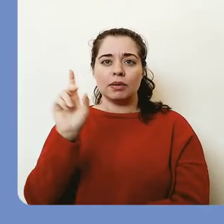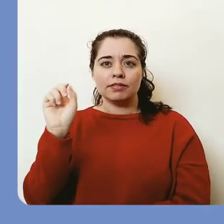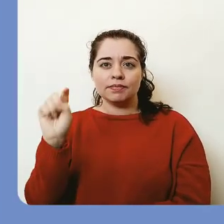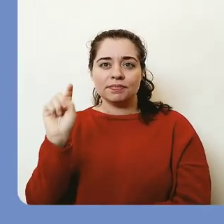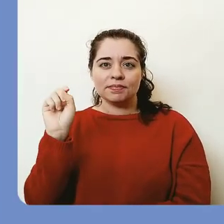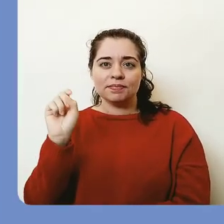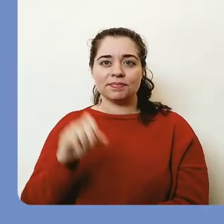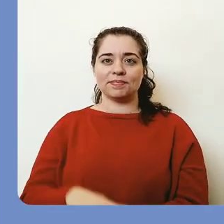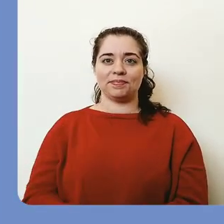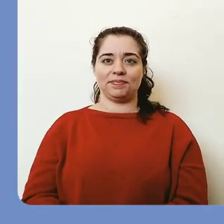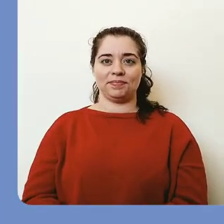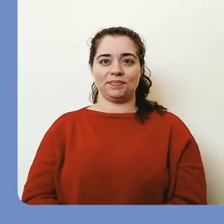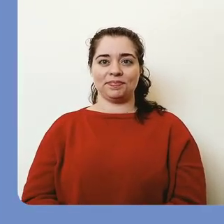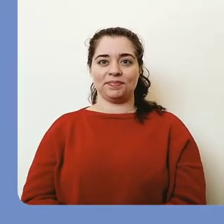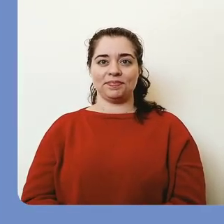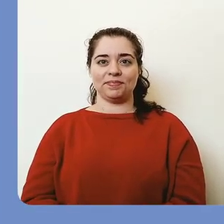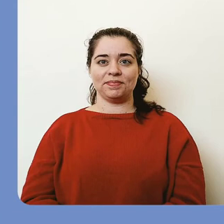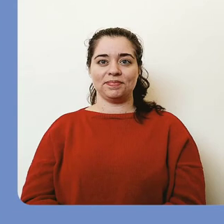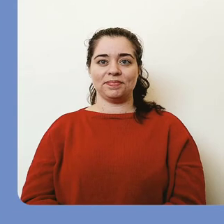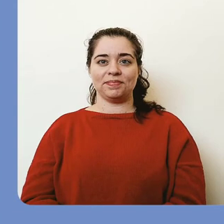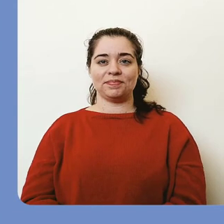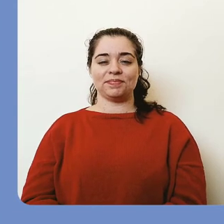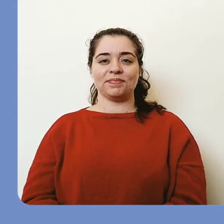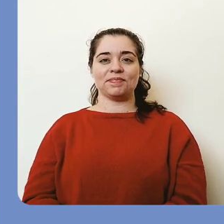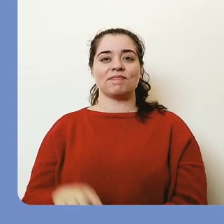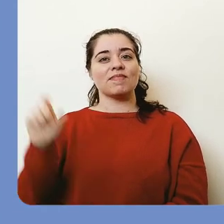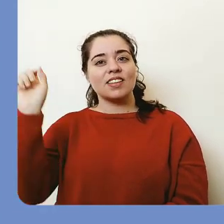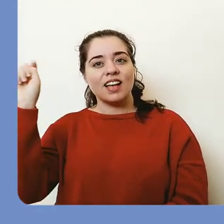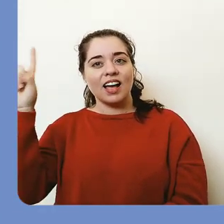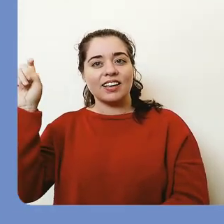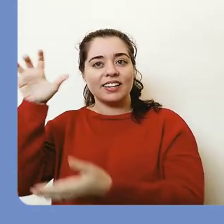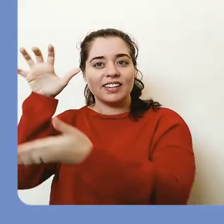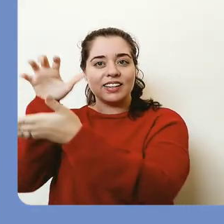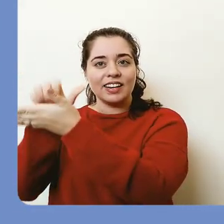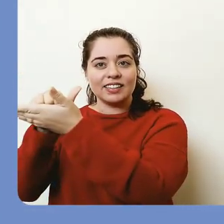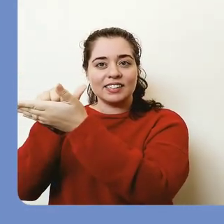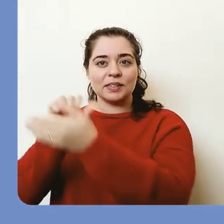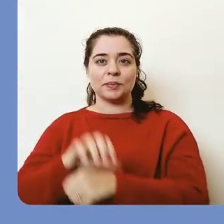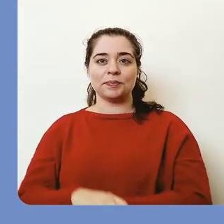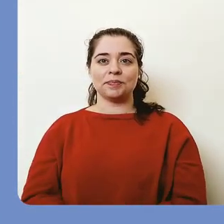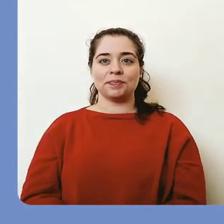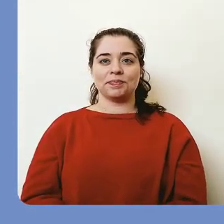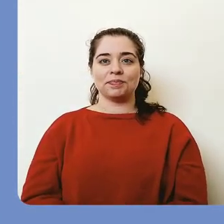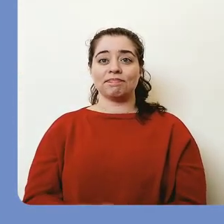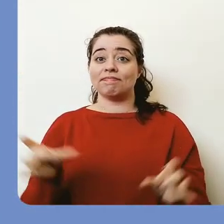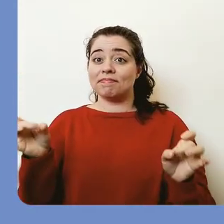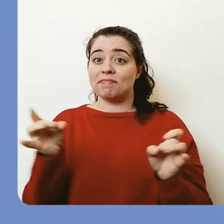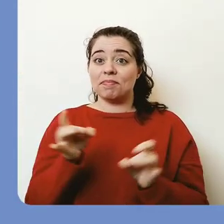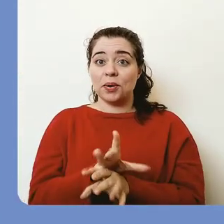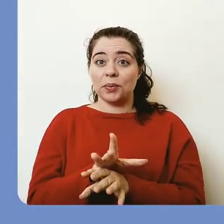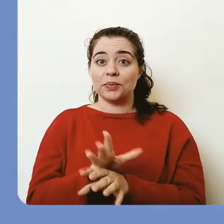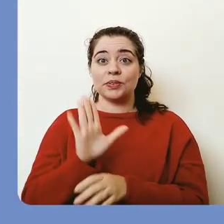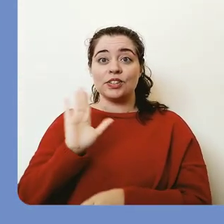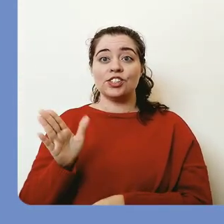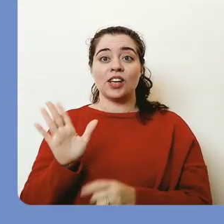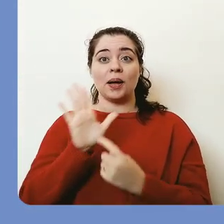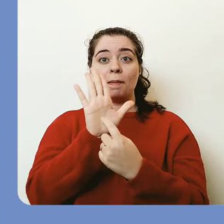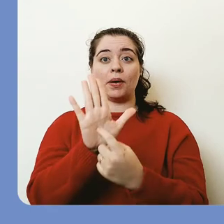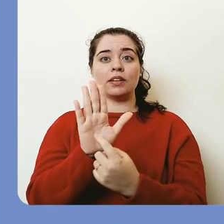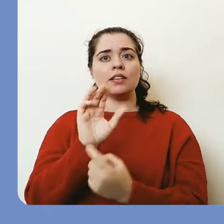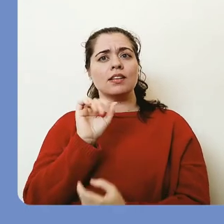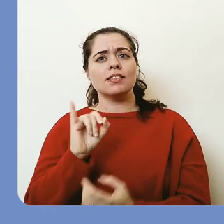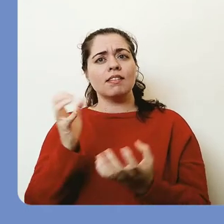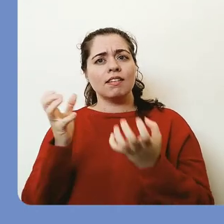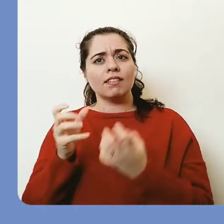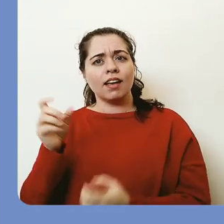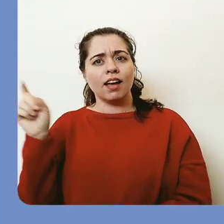sugestões, então selecione seu assistente. E clique em Cadastrar Assistente. Pronto! Ele aparece